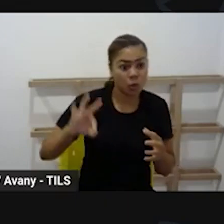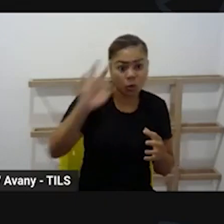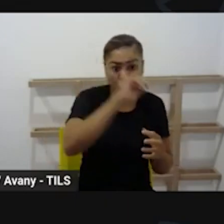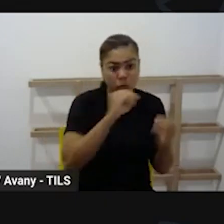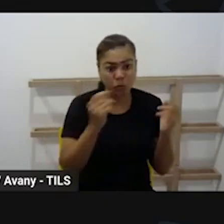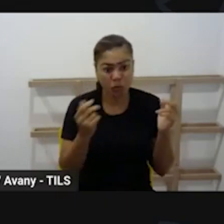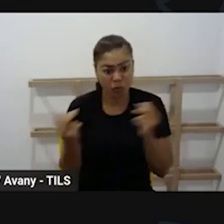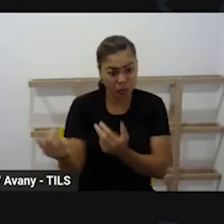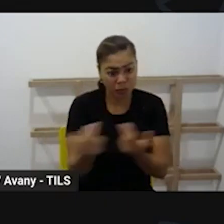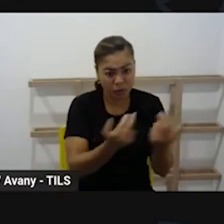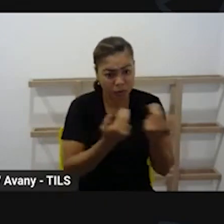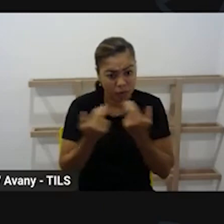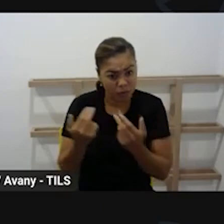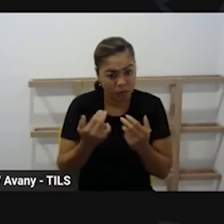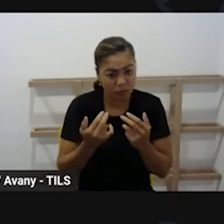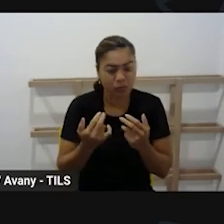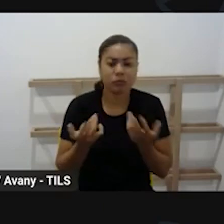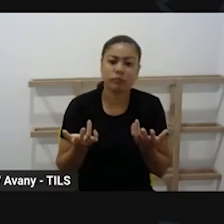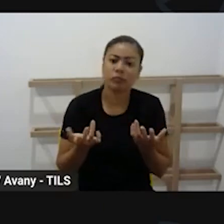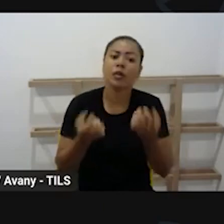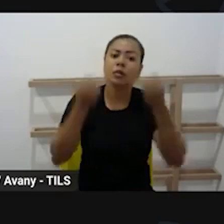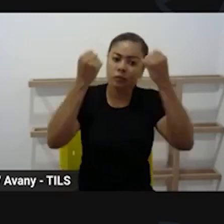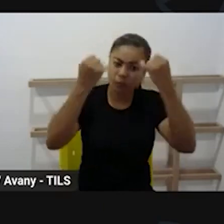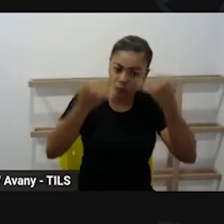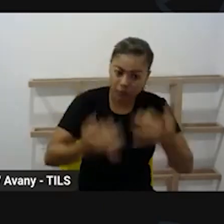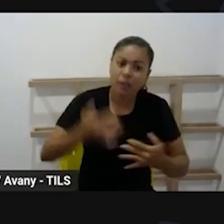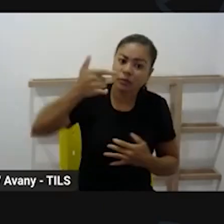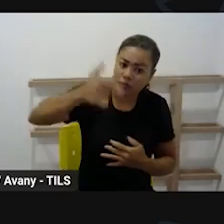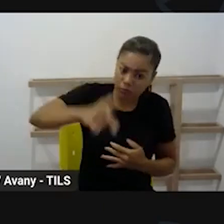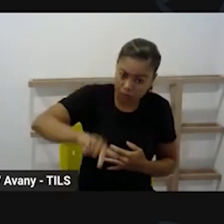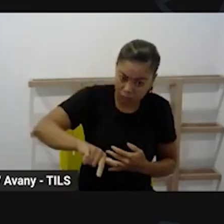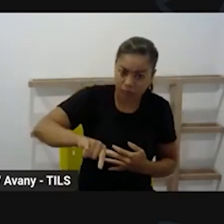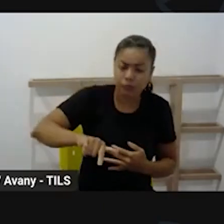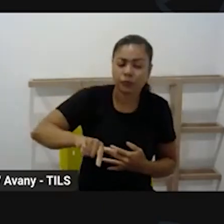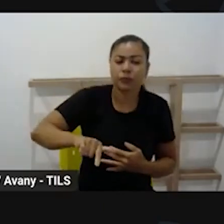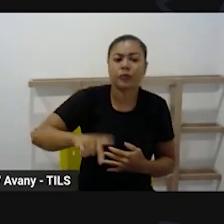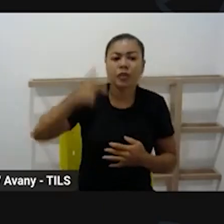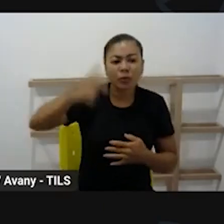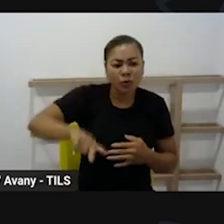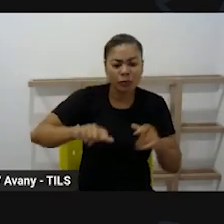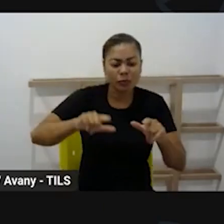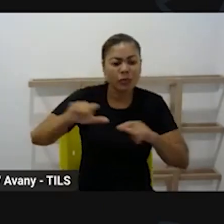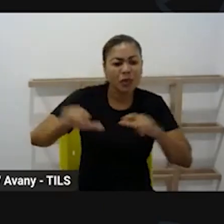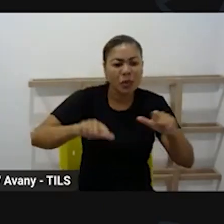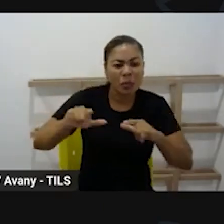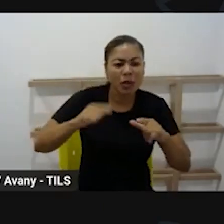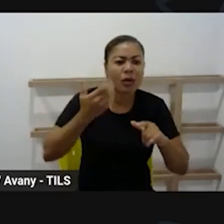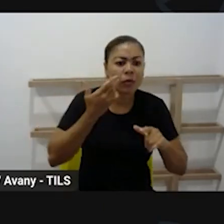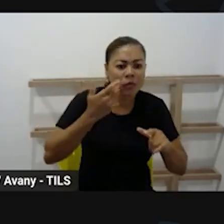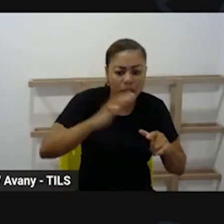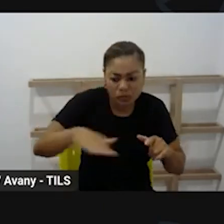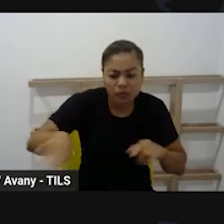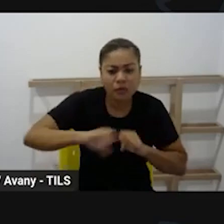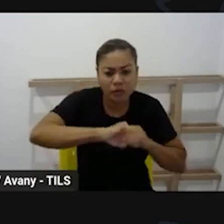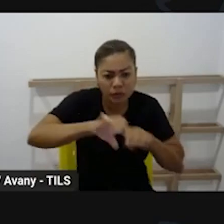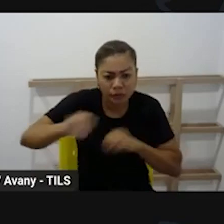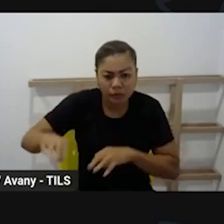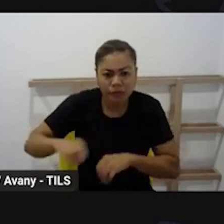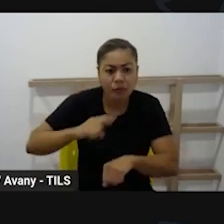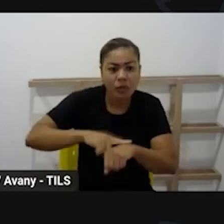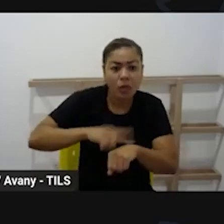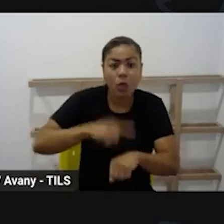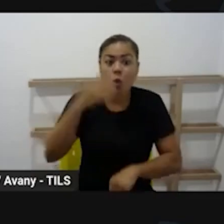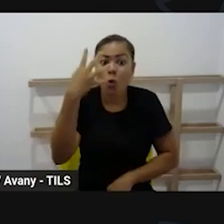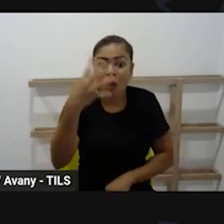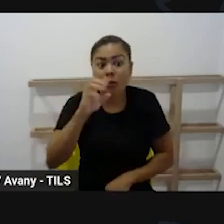educação infantil então mais uma vez que as pessoas estão perguntando aqui a jornada de trabalho da educação infantil vai ser de quatro ou de cinco Darlene